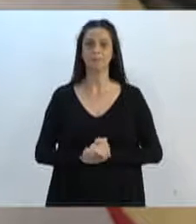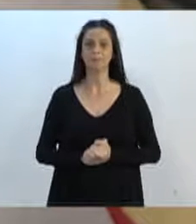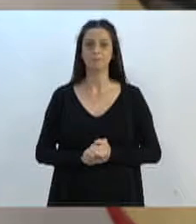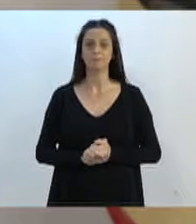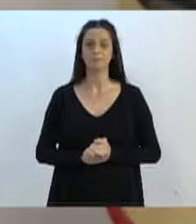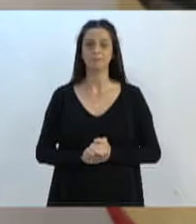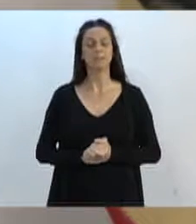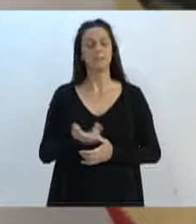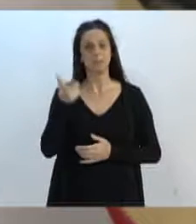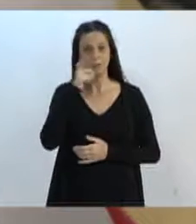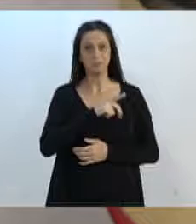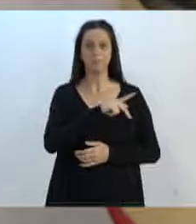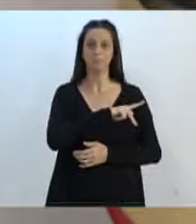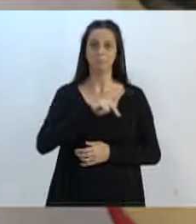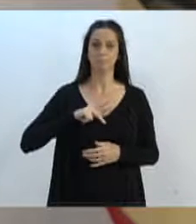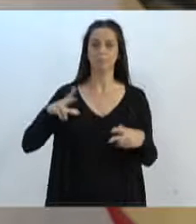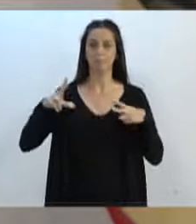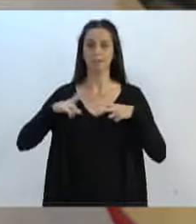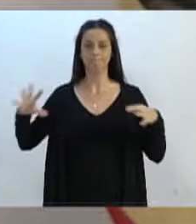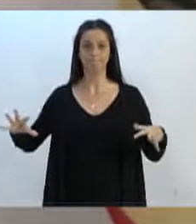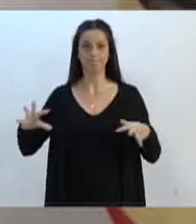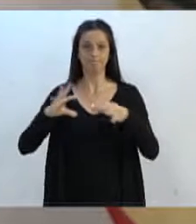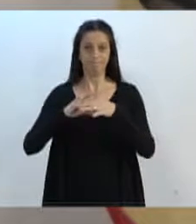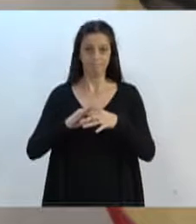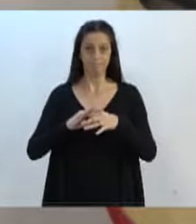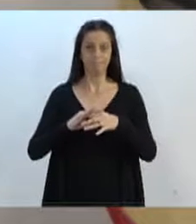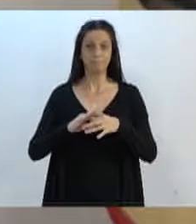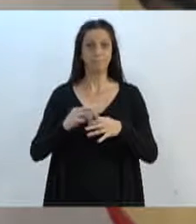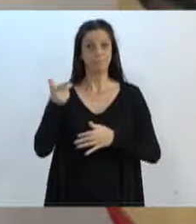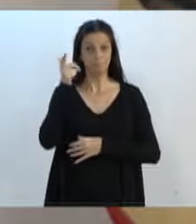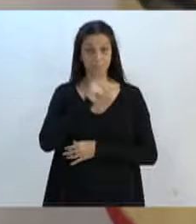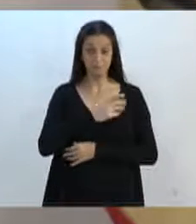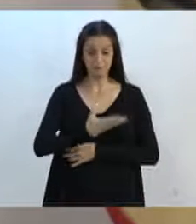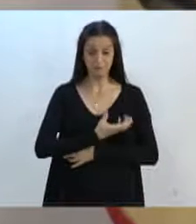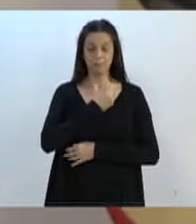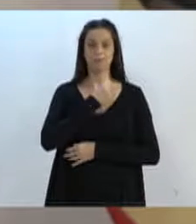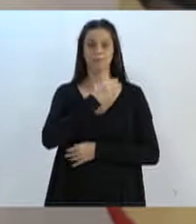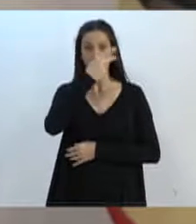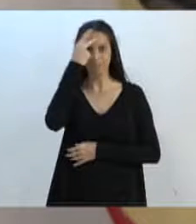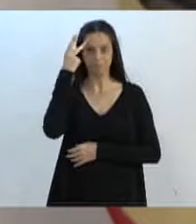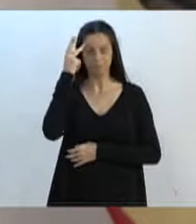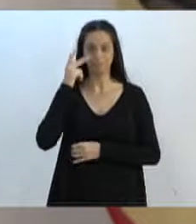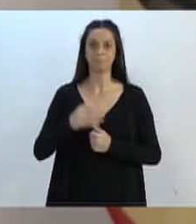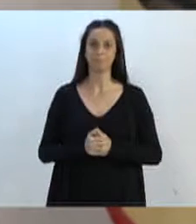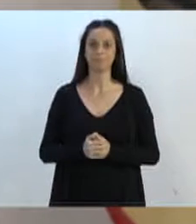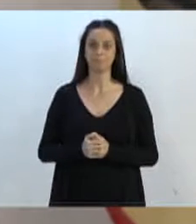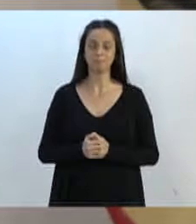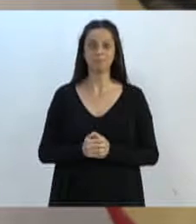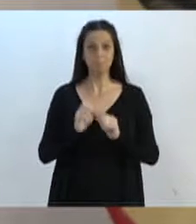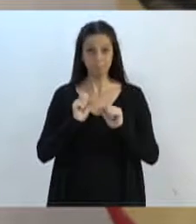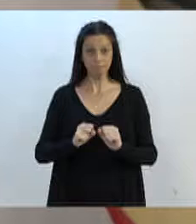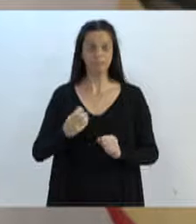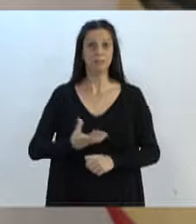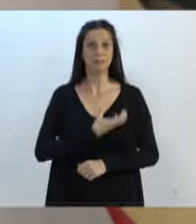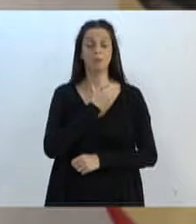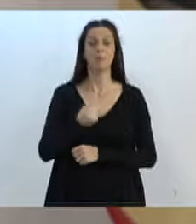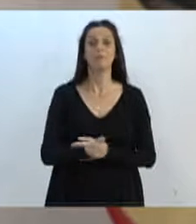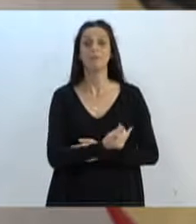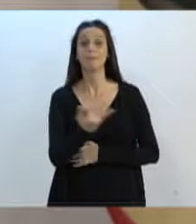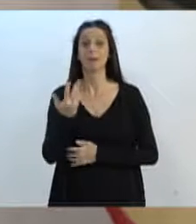essa parceria entre público e privado para que podamos salvar vidas. Essa corrente de vida pode salvar muitas crianças